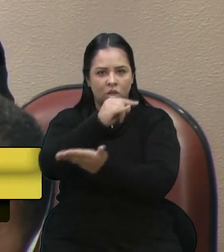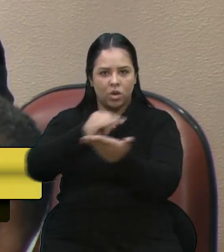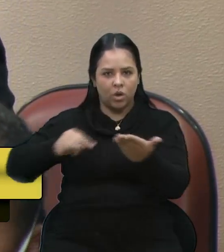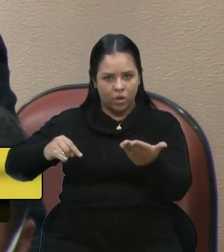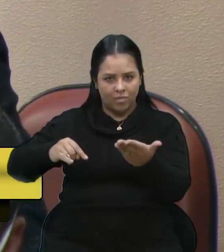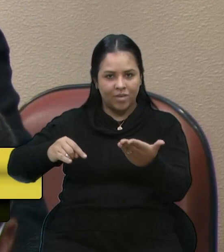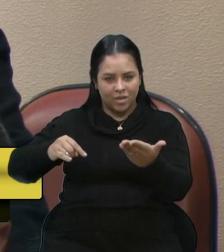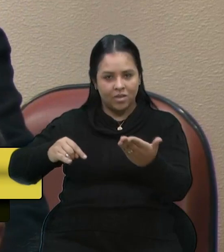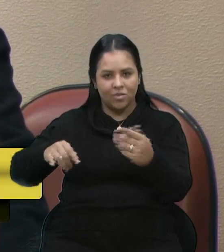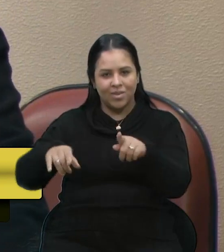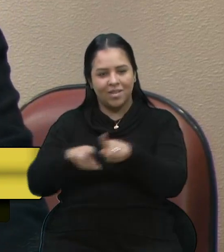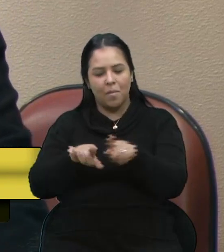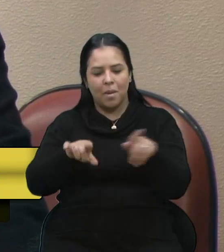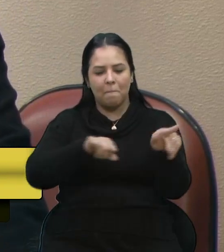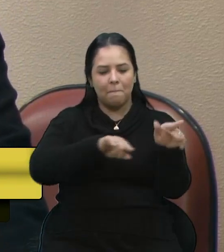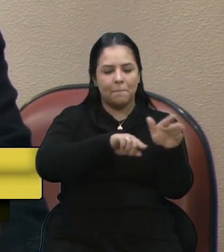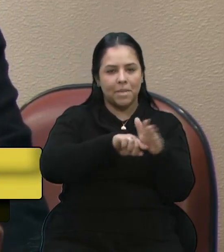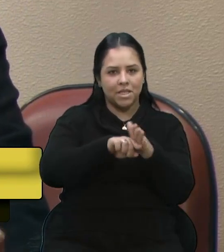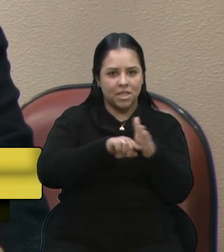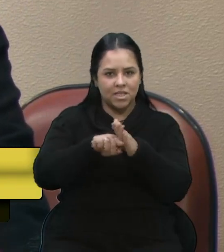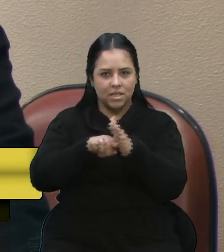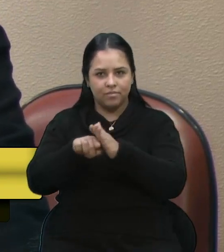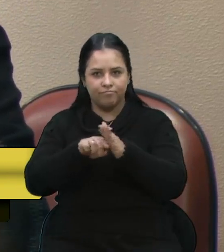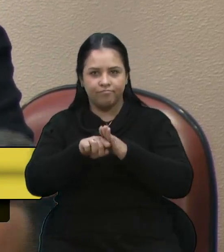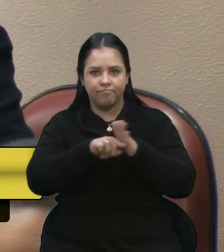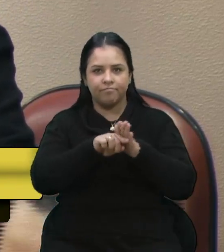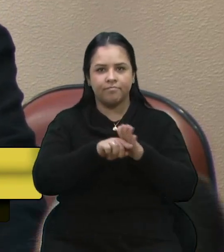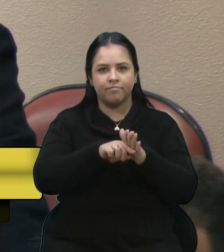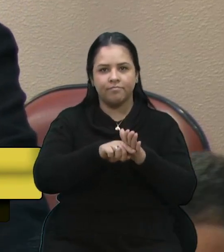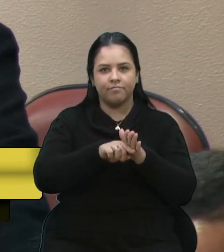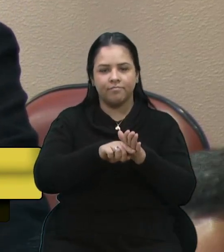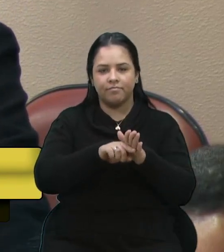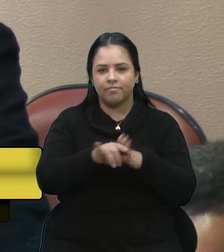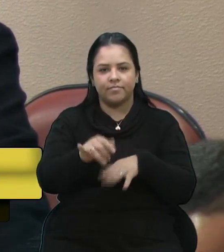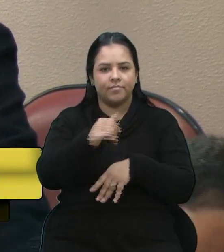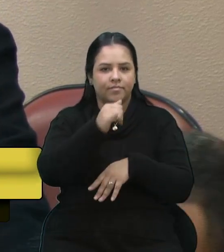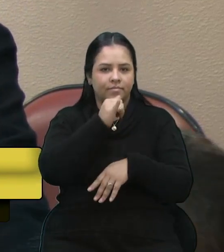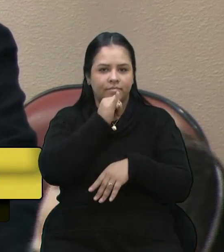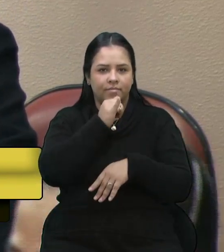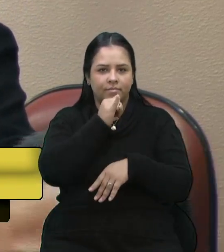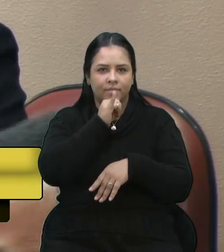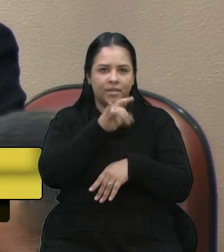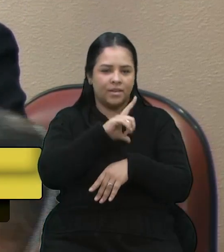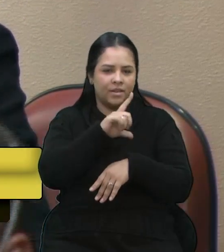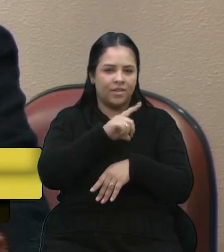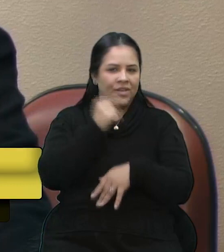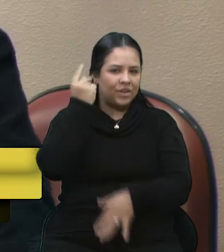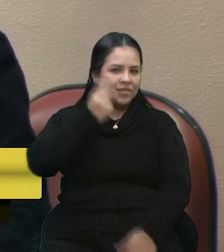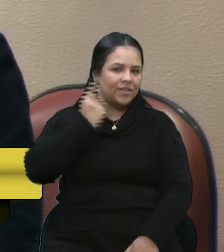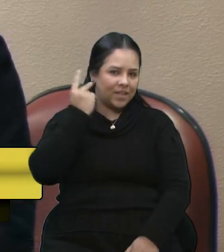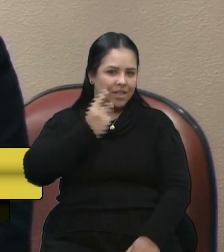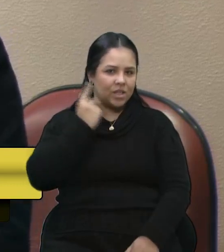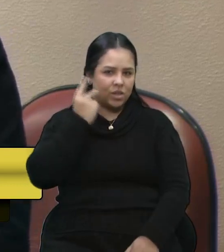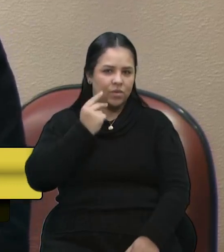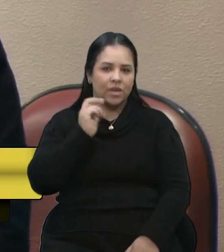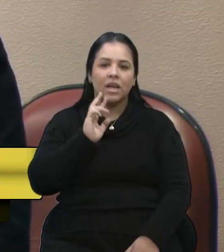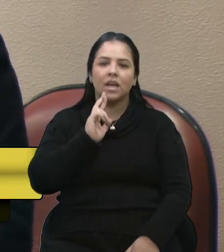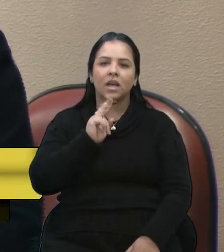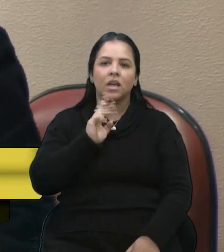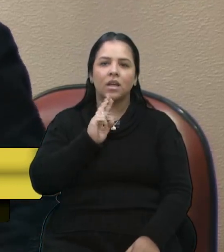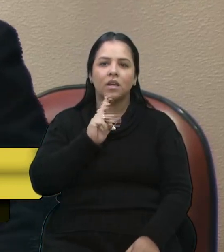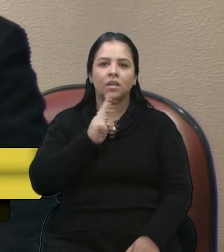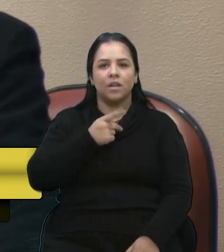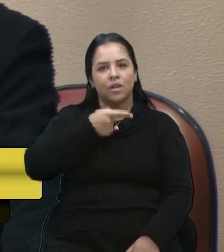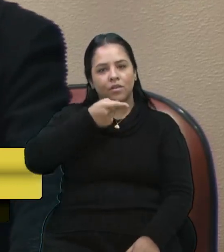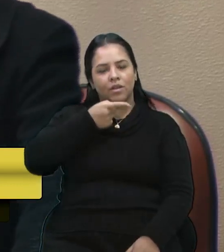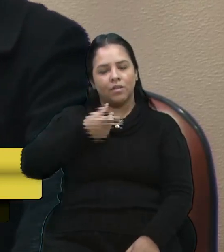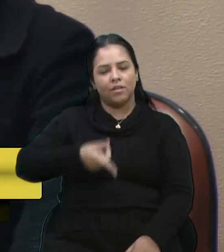de pesquisas, como o vereador Renato falava,